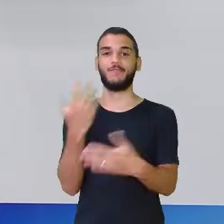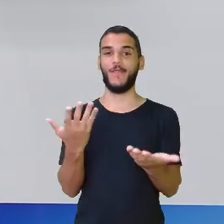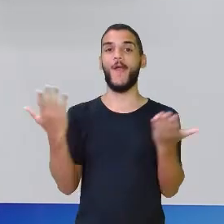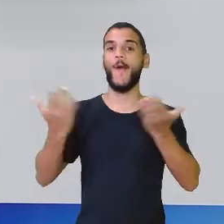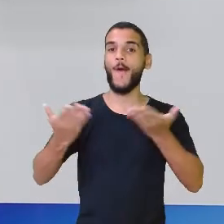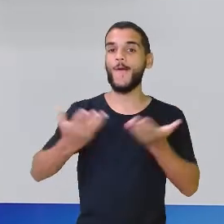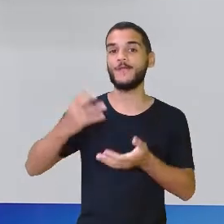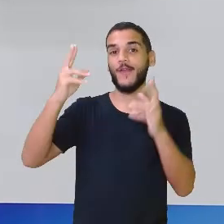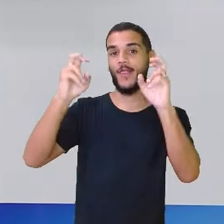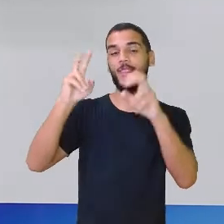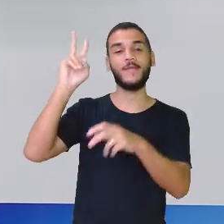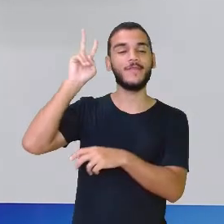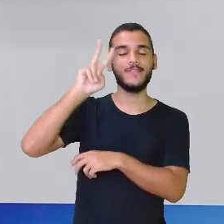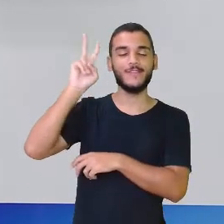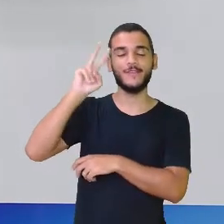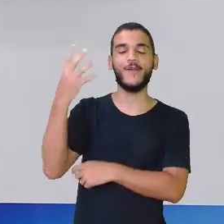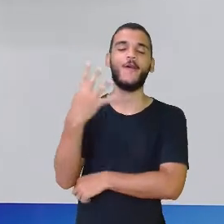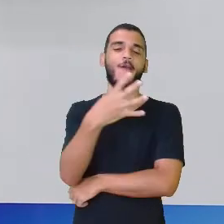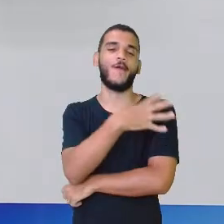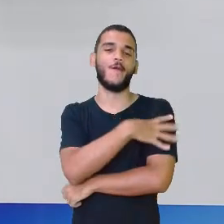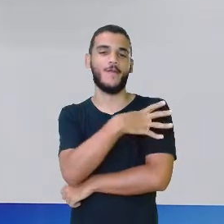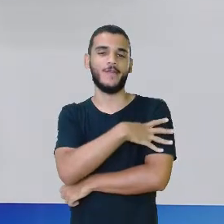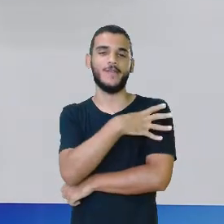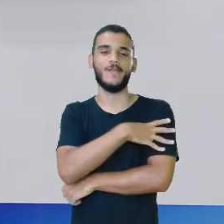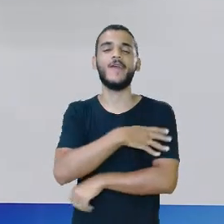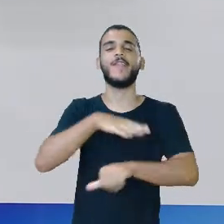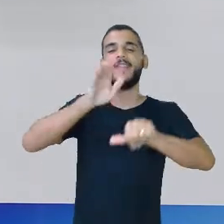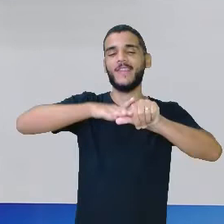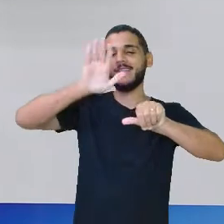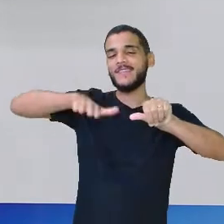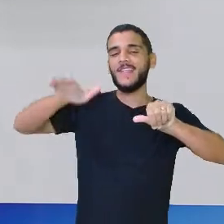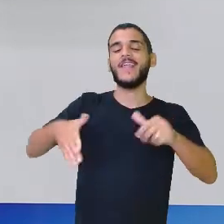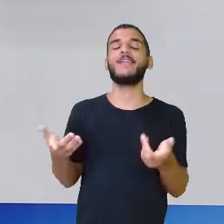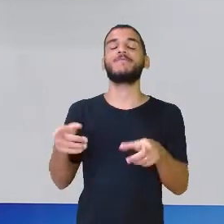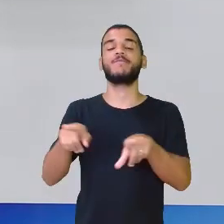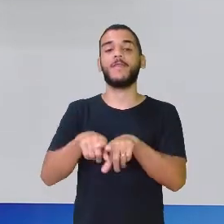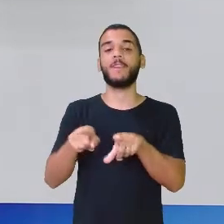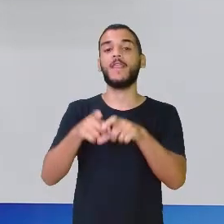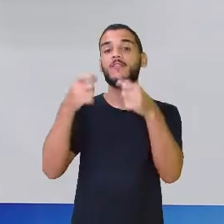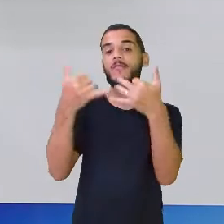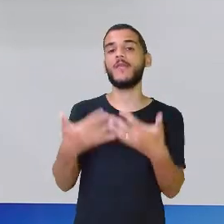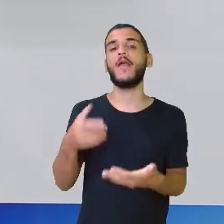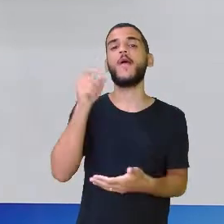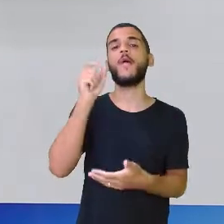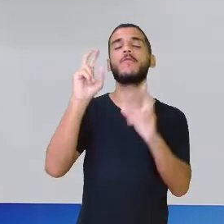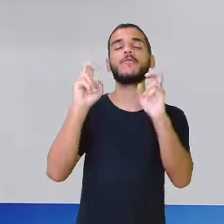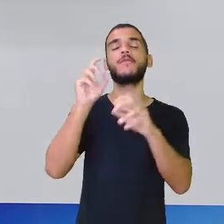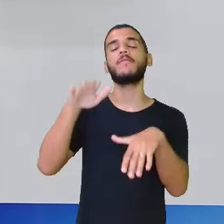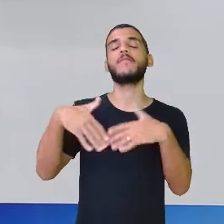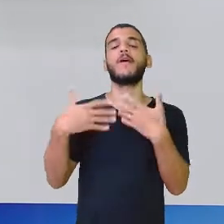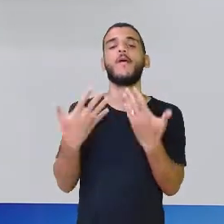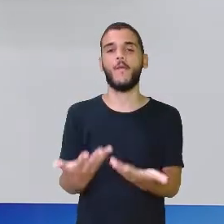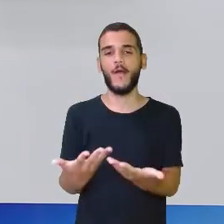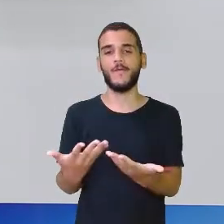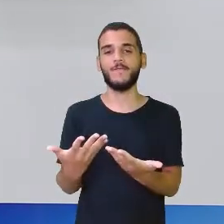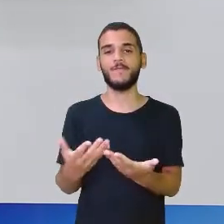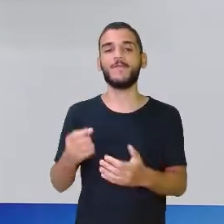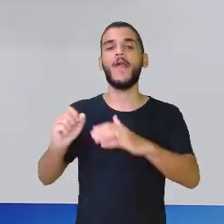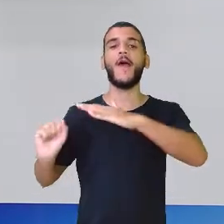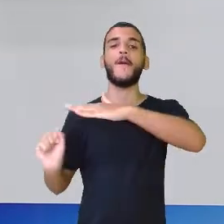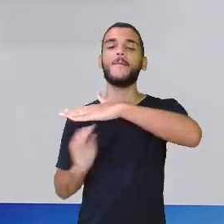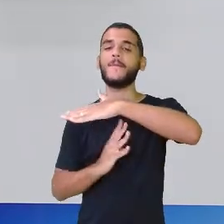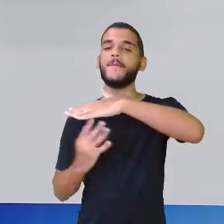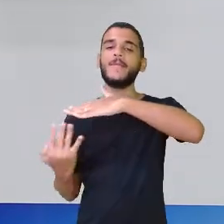história hoje vai ser para as turmas do quarto ano em Acelera, e a gente vai falar sobre migrações. Comigo, professora Sinara